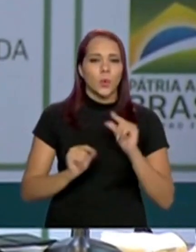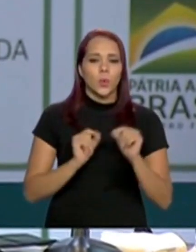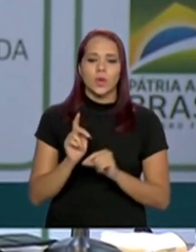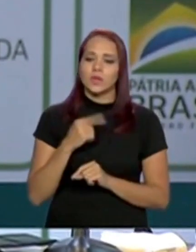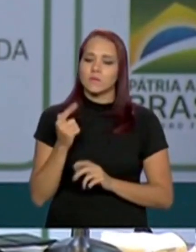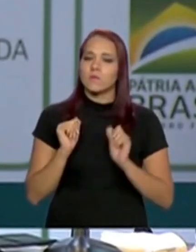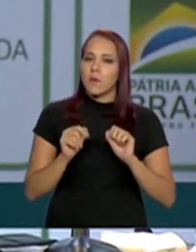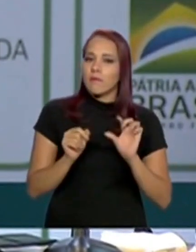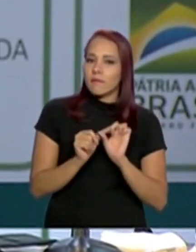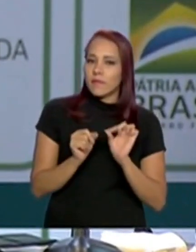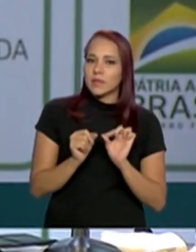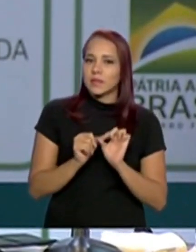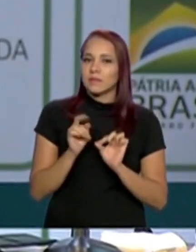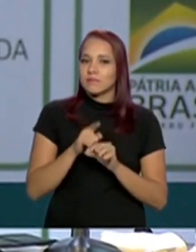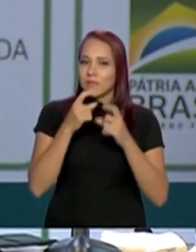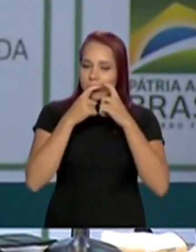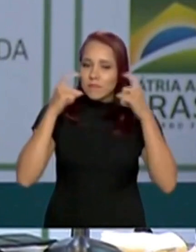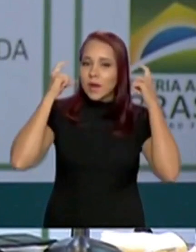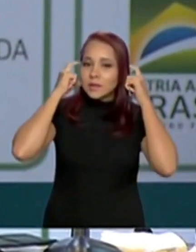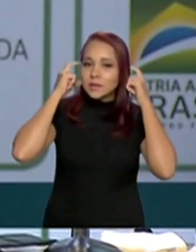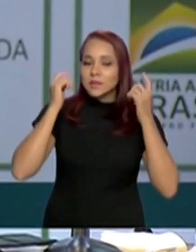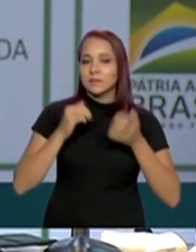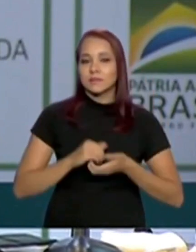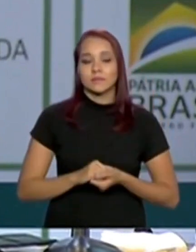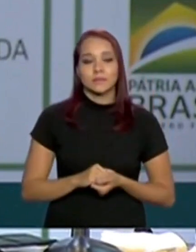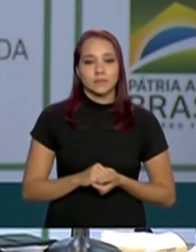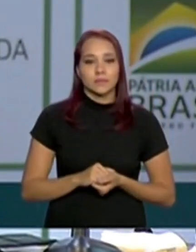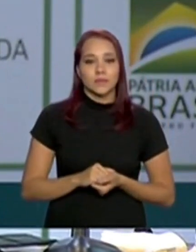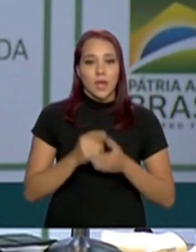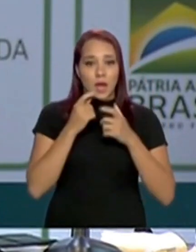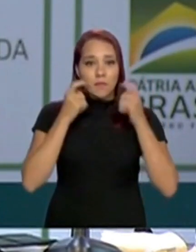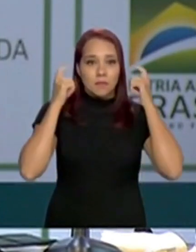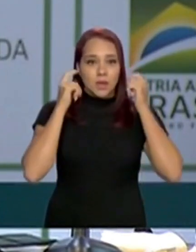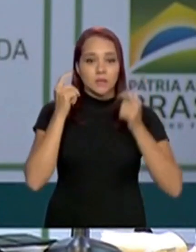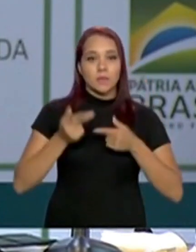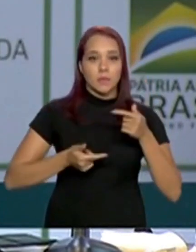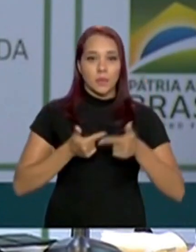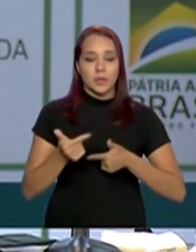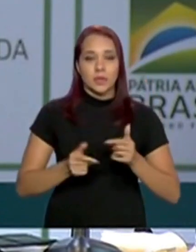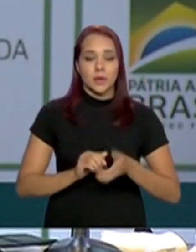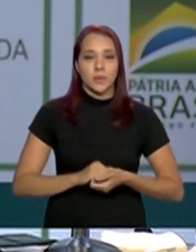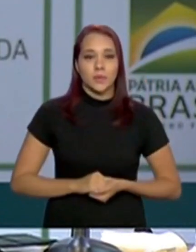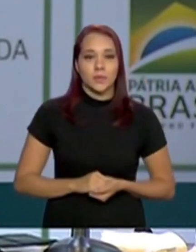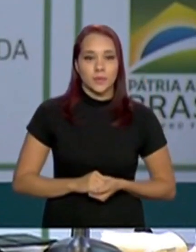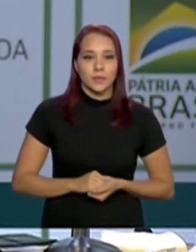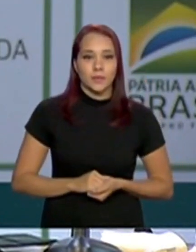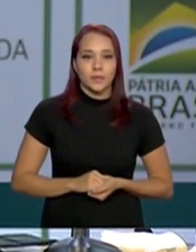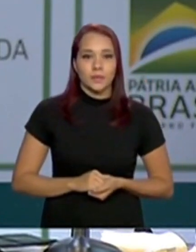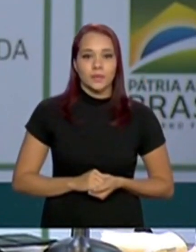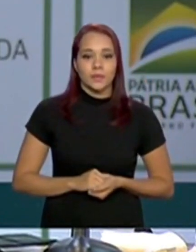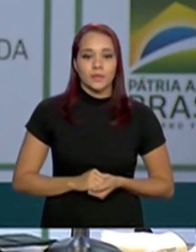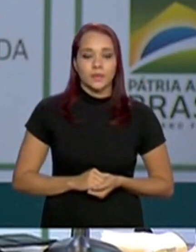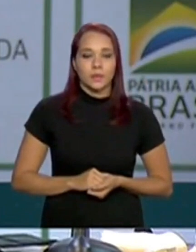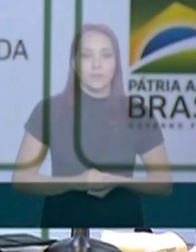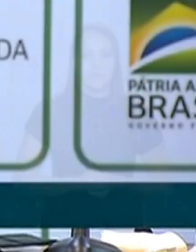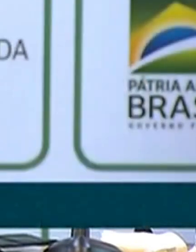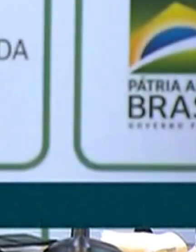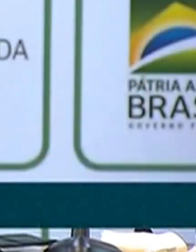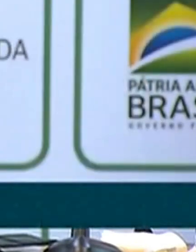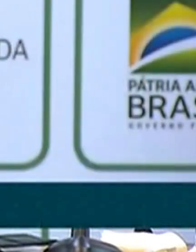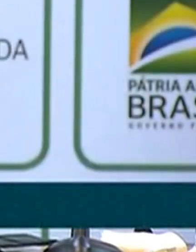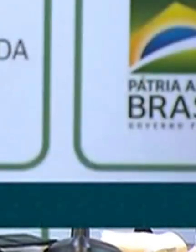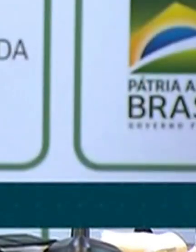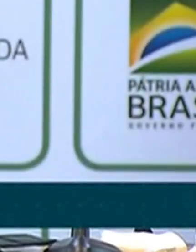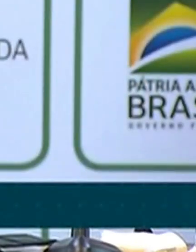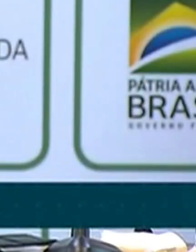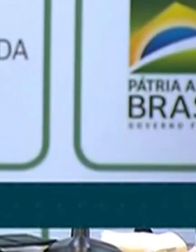pode fazer em relação à questão das máscaras? A máscara, para a população, para as pessoas que querem impedir, porque estão sintomáticas,